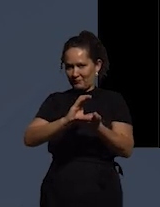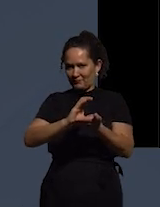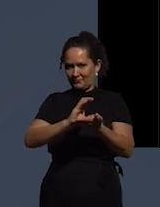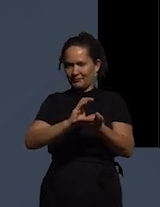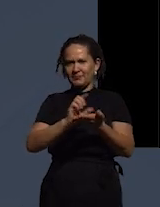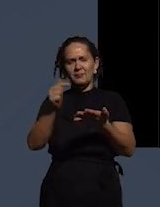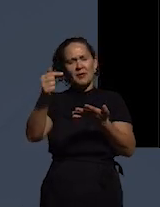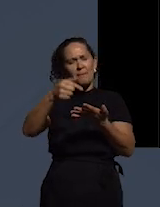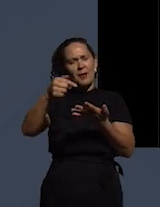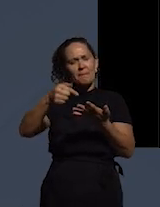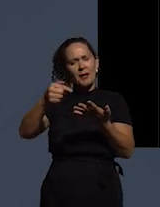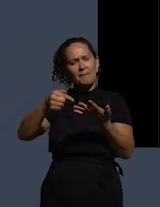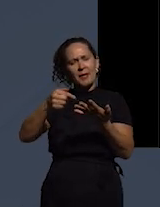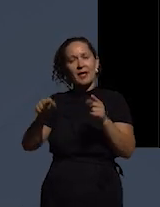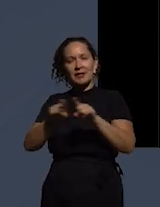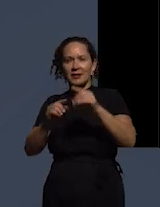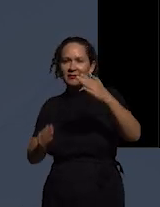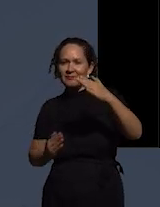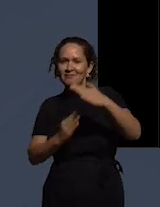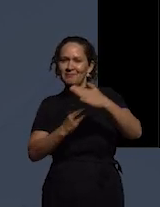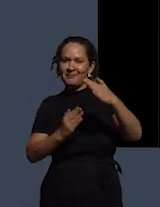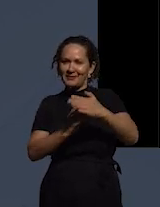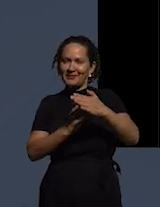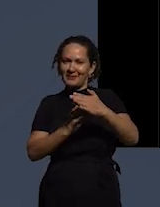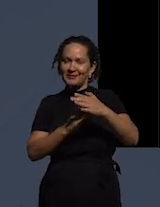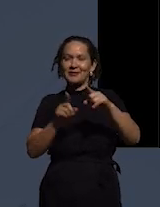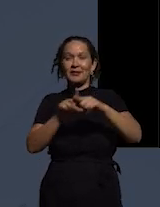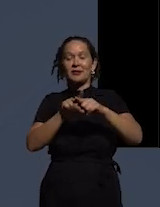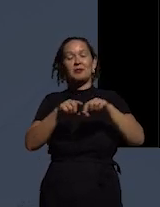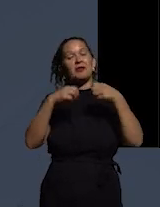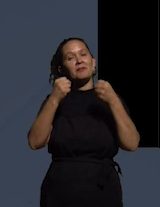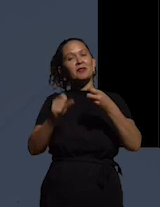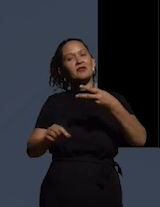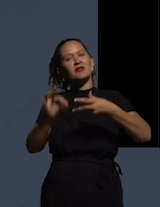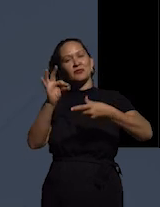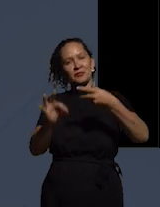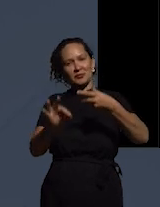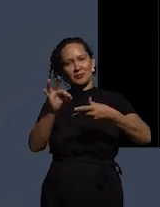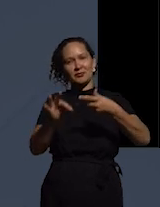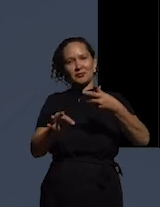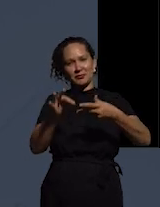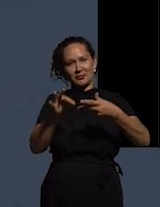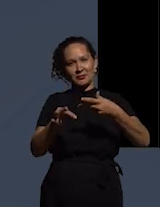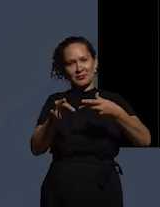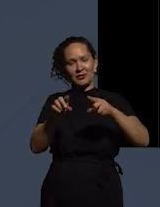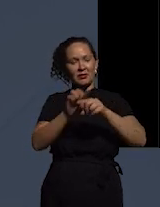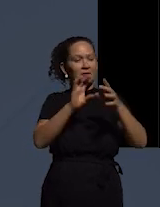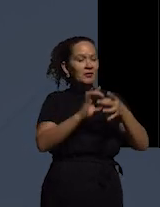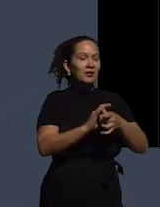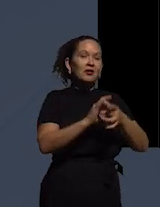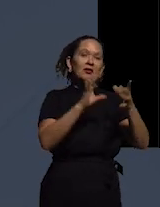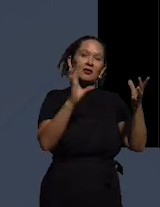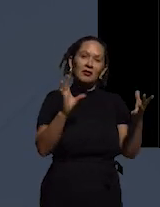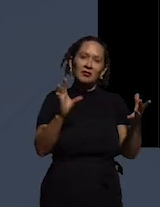fatores limitantes a gente tem a dependência do judiciário a liberdade a